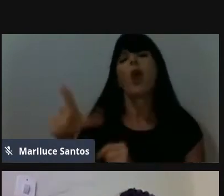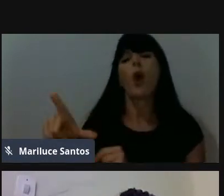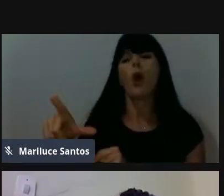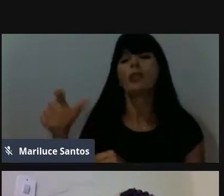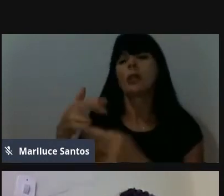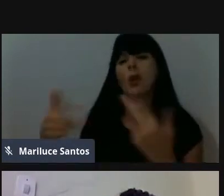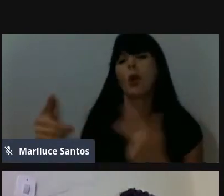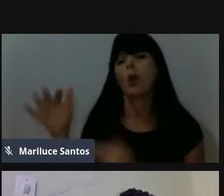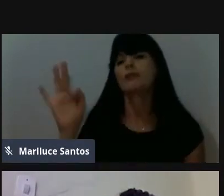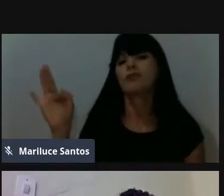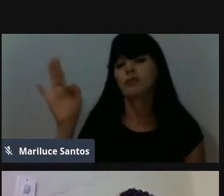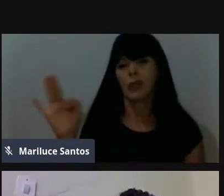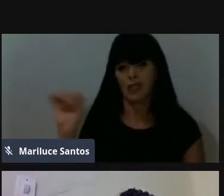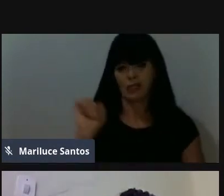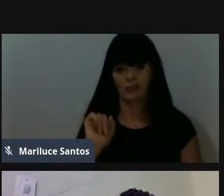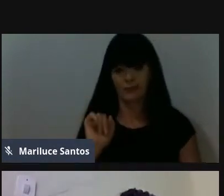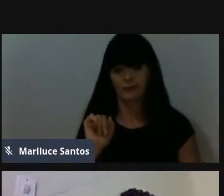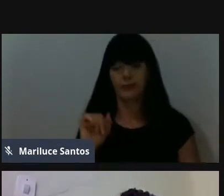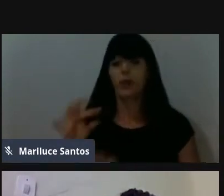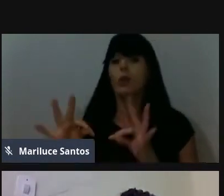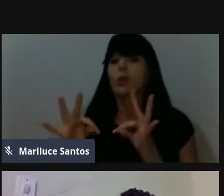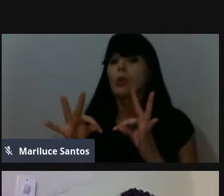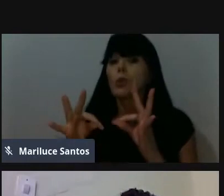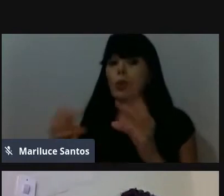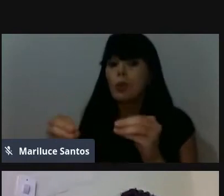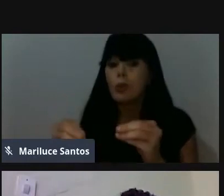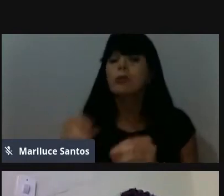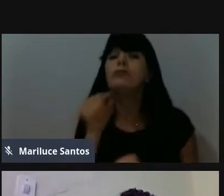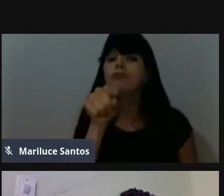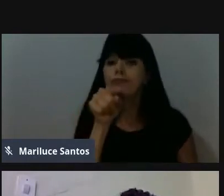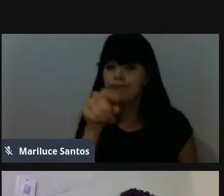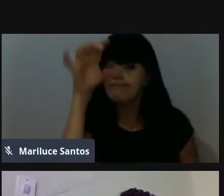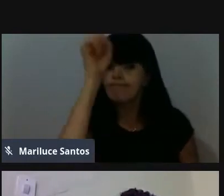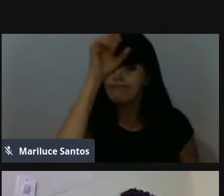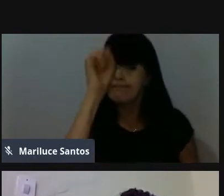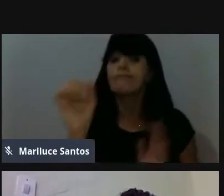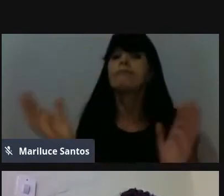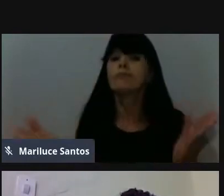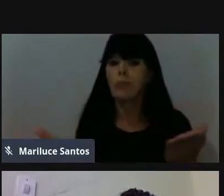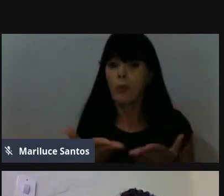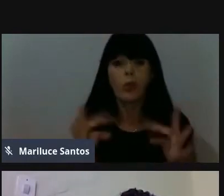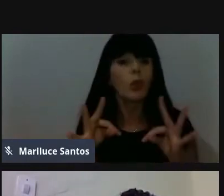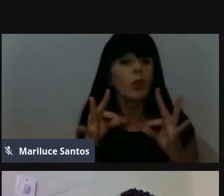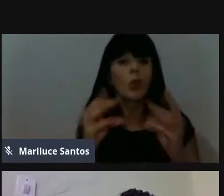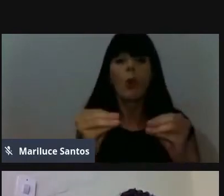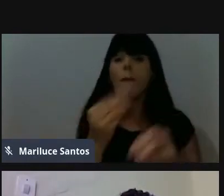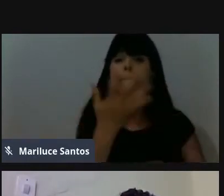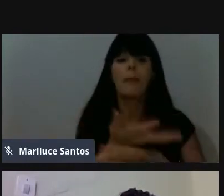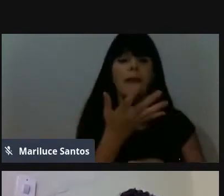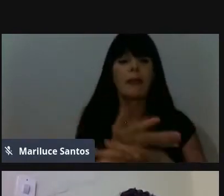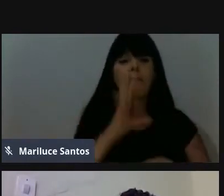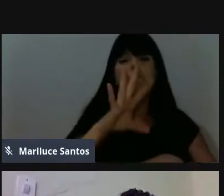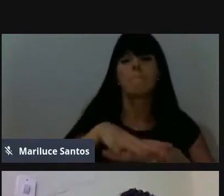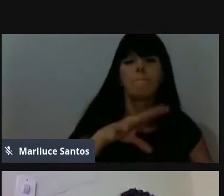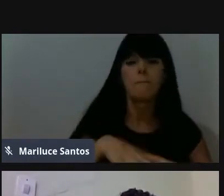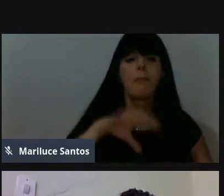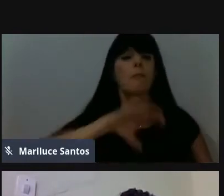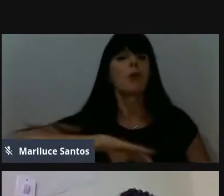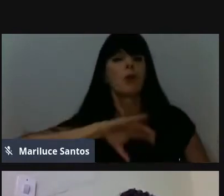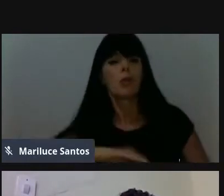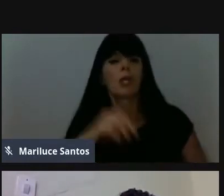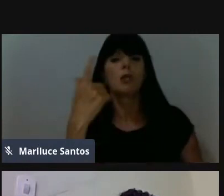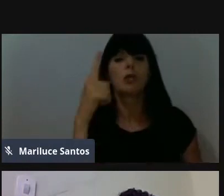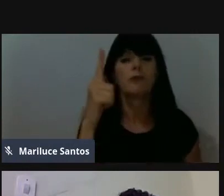engenharia de produção, tudo isso aí que vocês veem hoje, tudo, em todas as matérias, matemática, português, história, biografia, biologia,